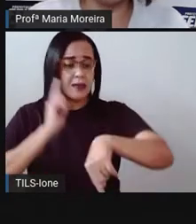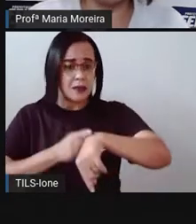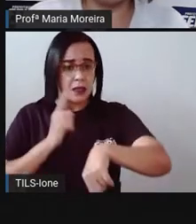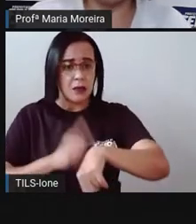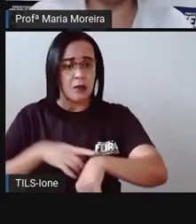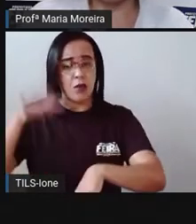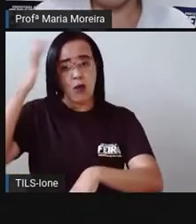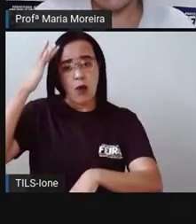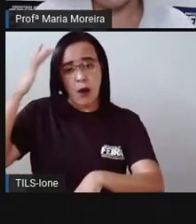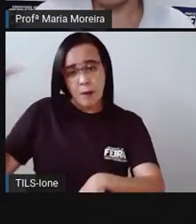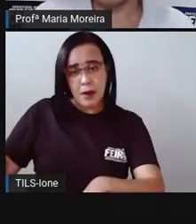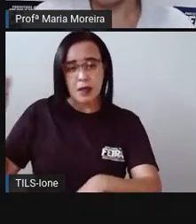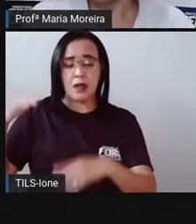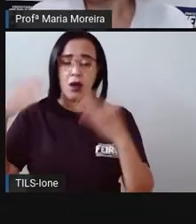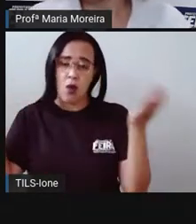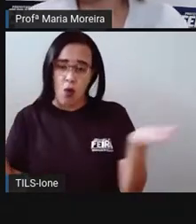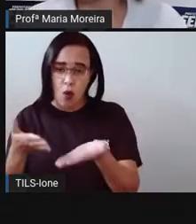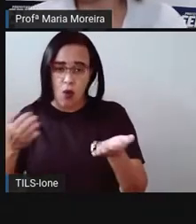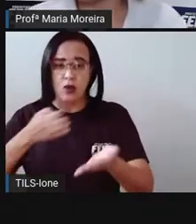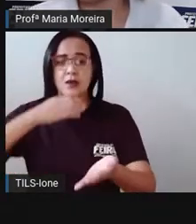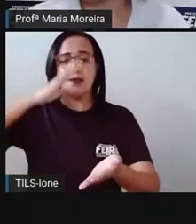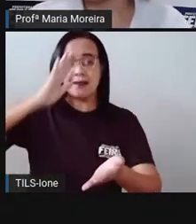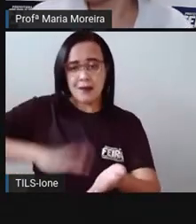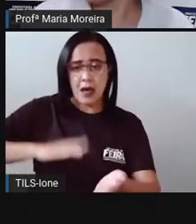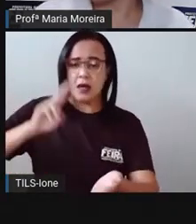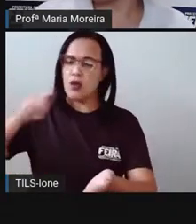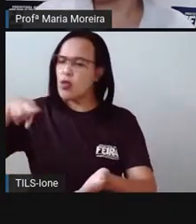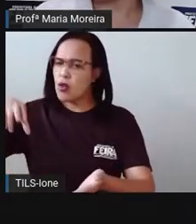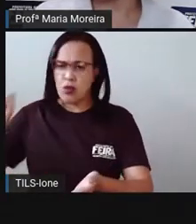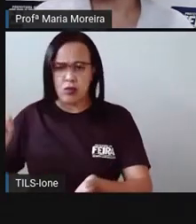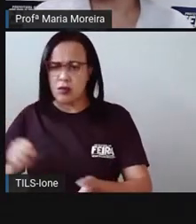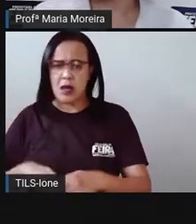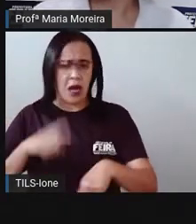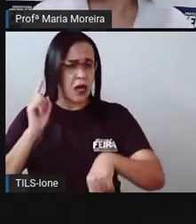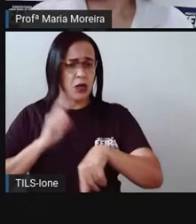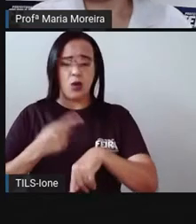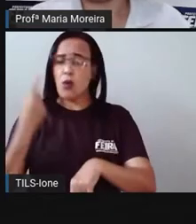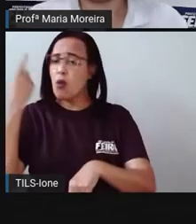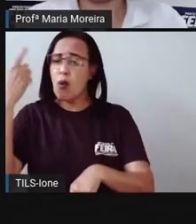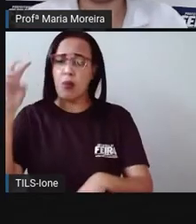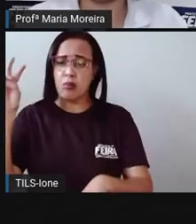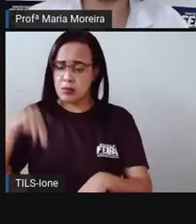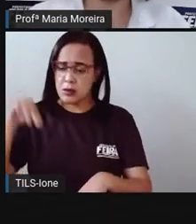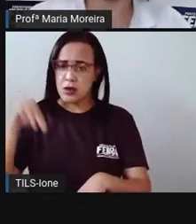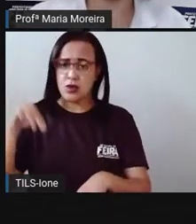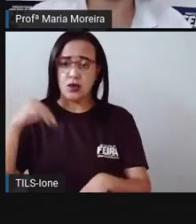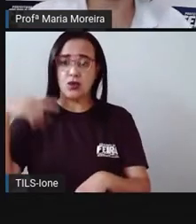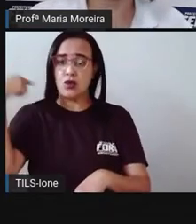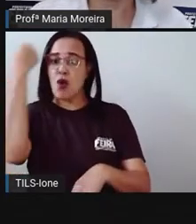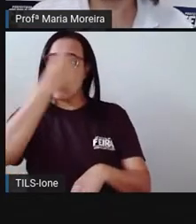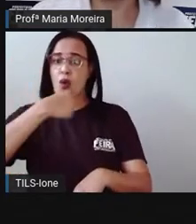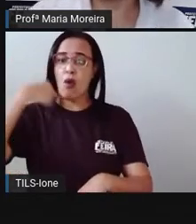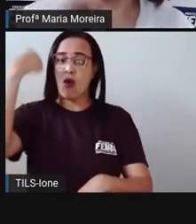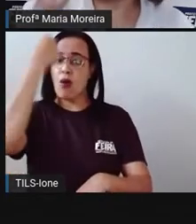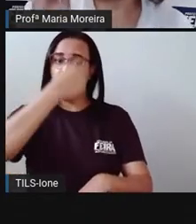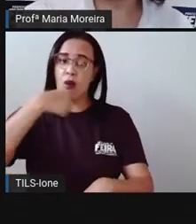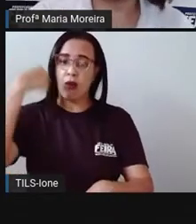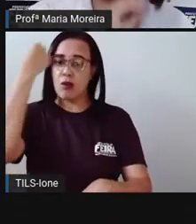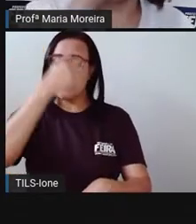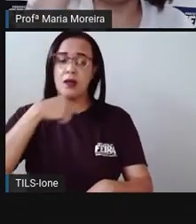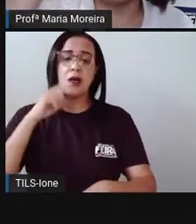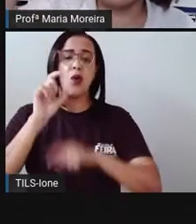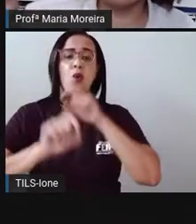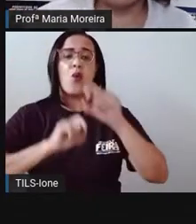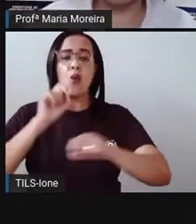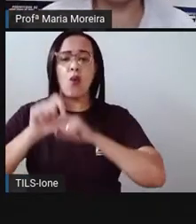hoje, tarde, nunca, um minuto, hora, e aí? O que o tempo